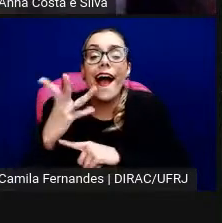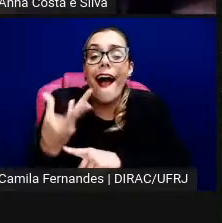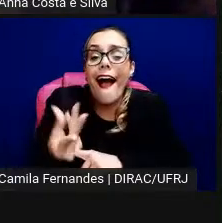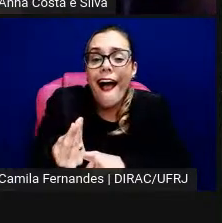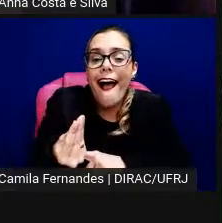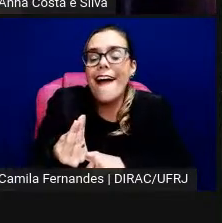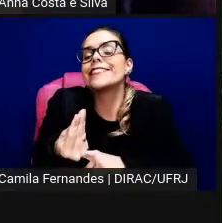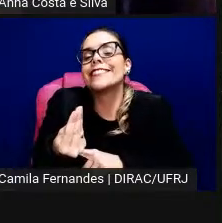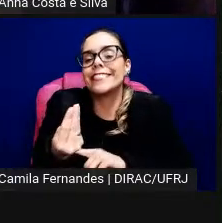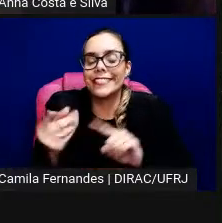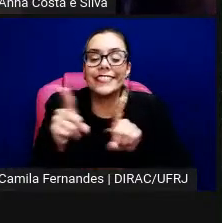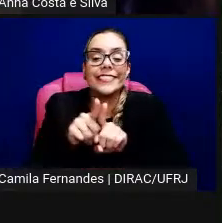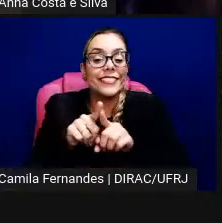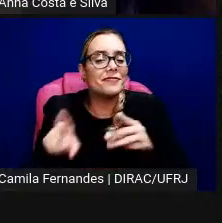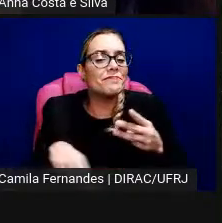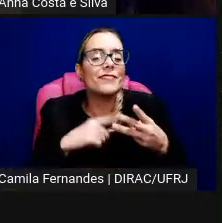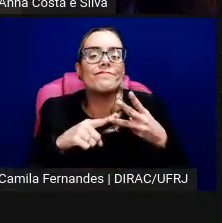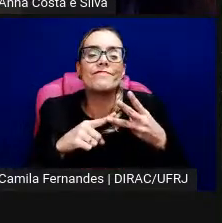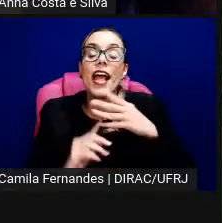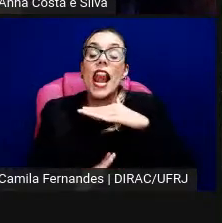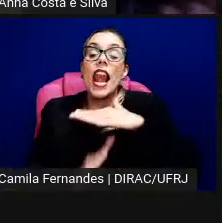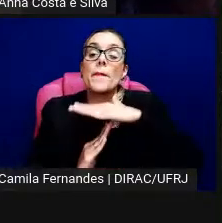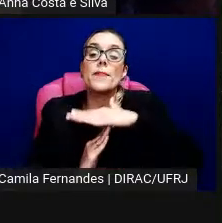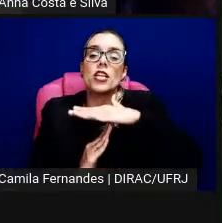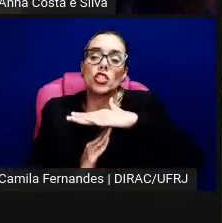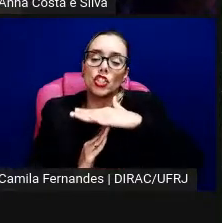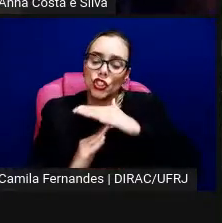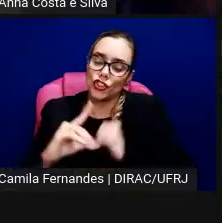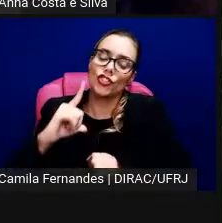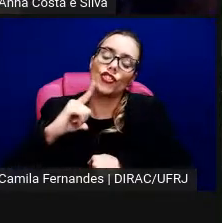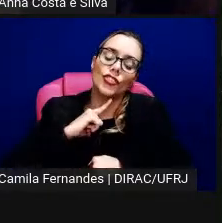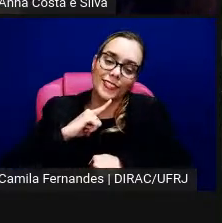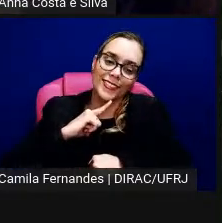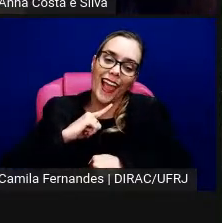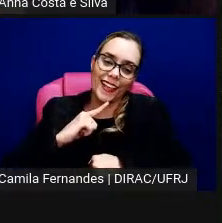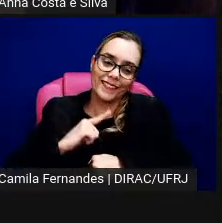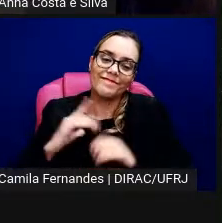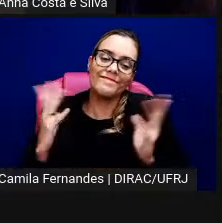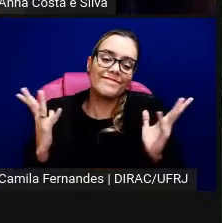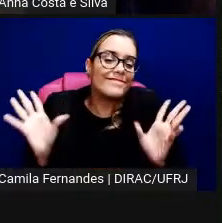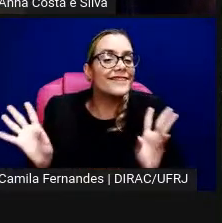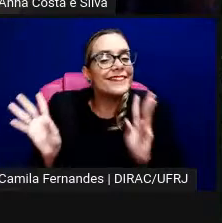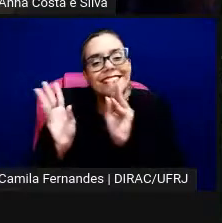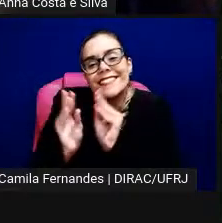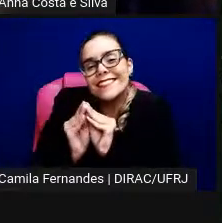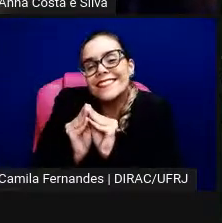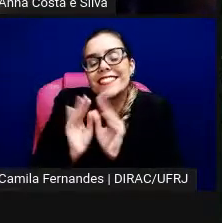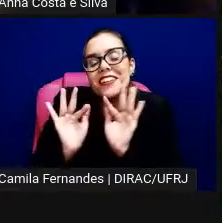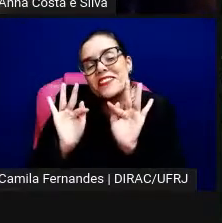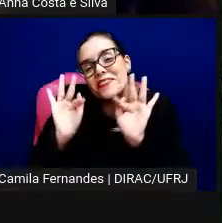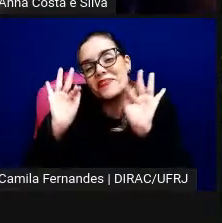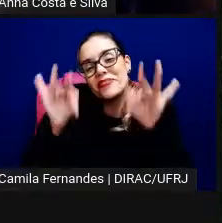limites aí, e acho que esse é o final da fala,